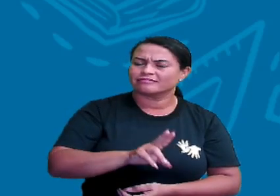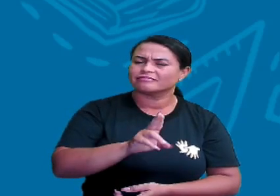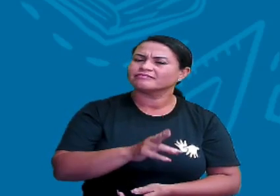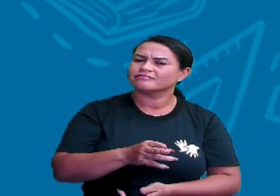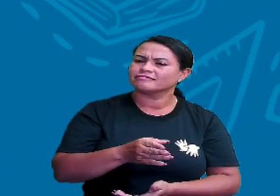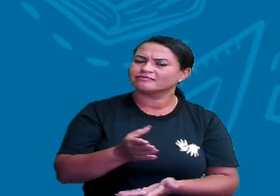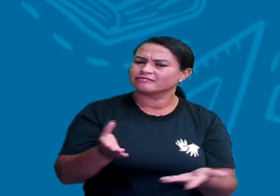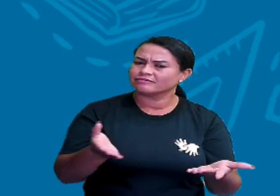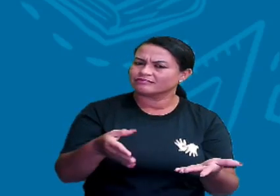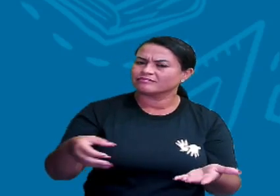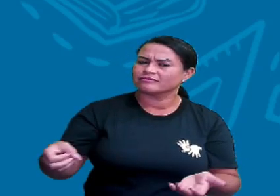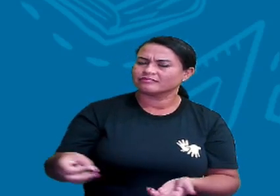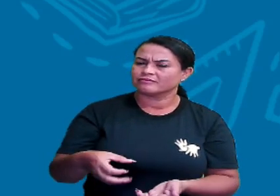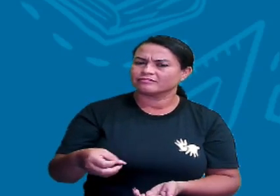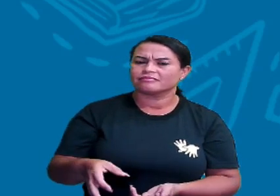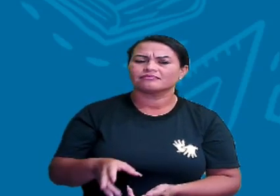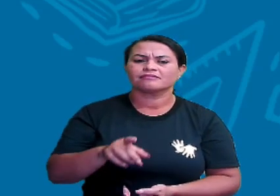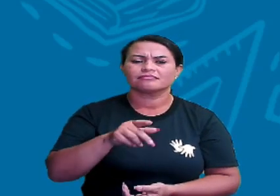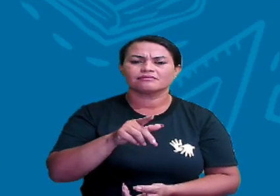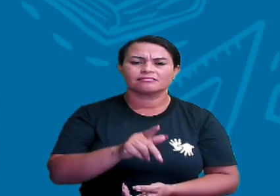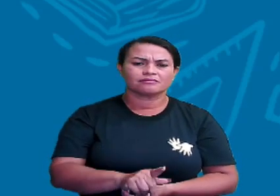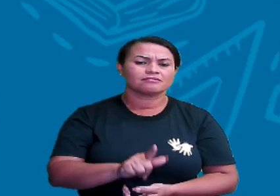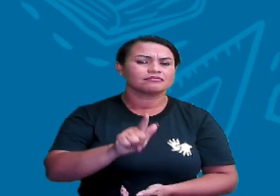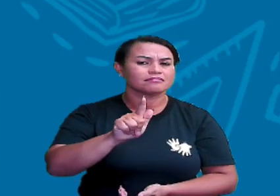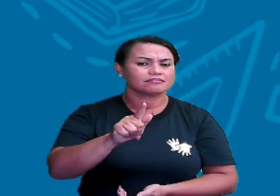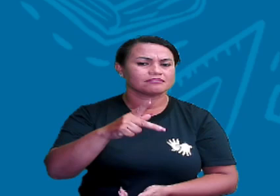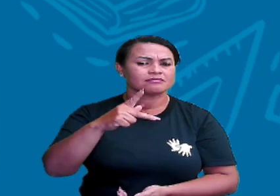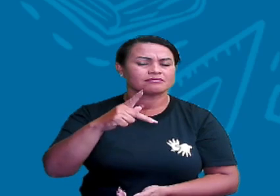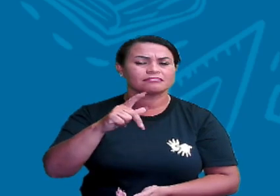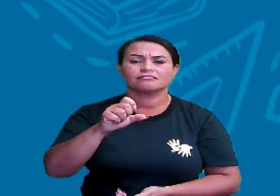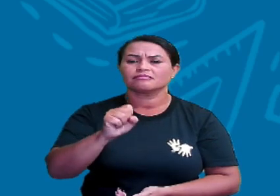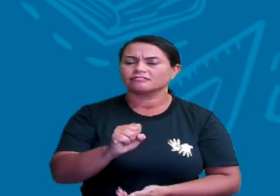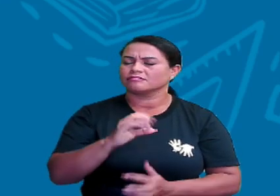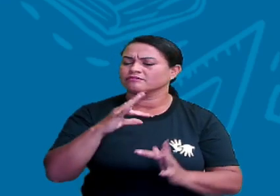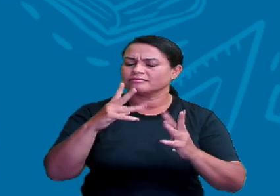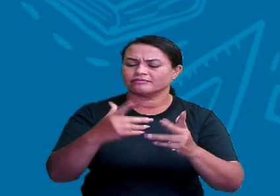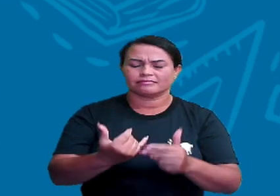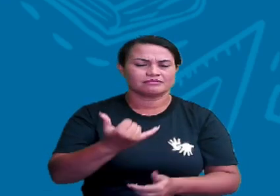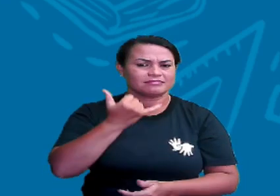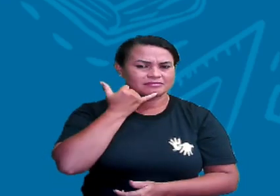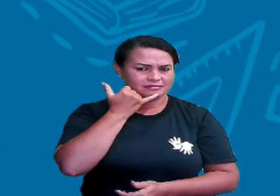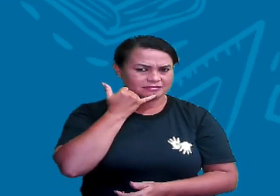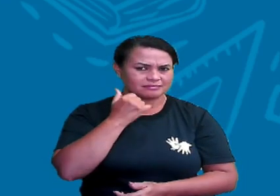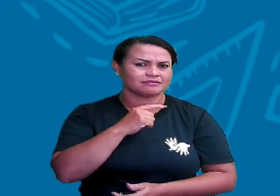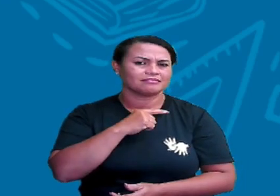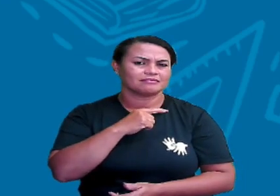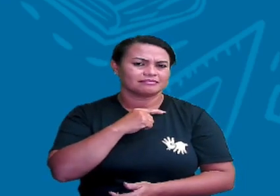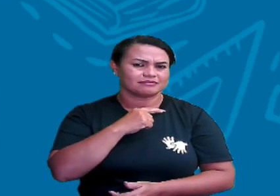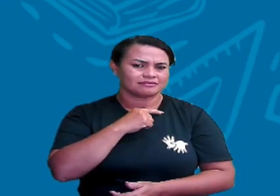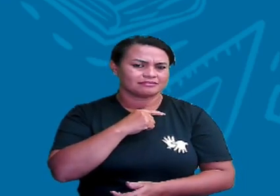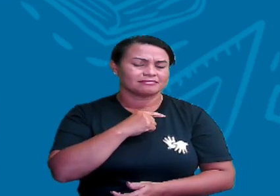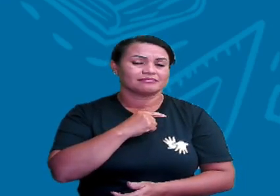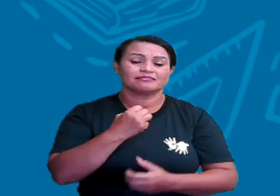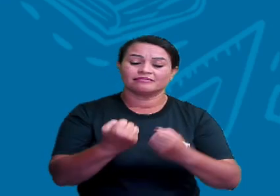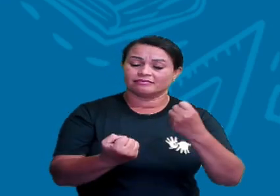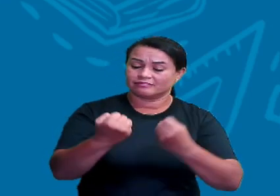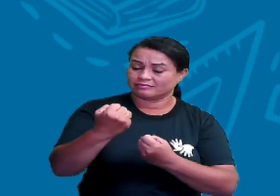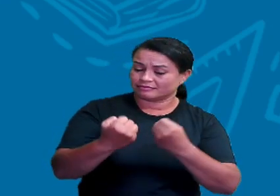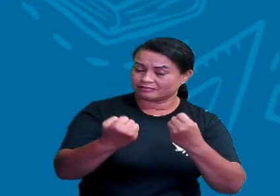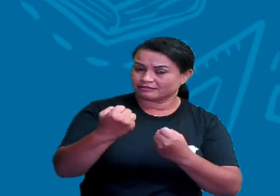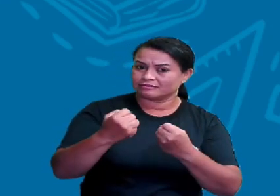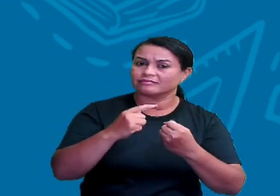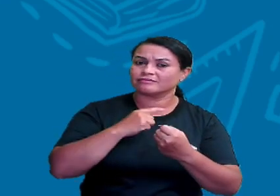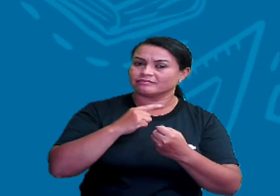recente, que é o GPS, gente. Todos os celulares têm um GPS. A maioria dos carros tem GPS.